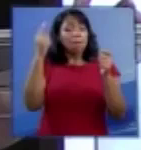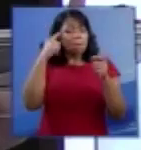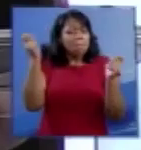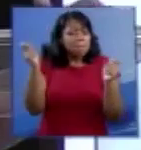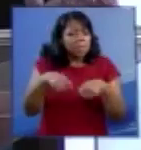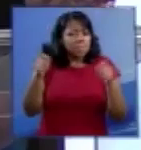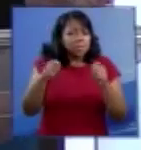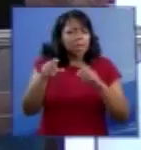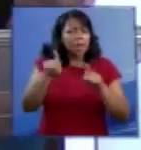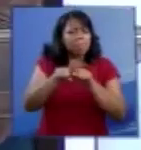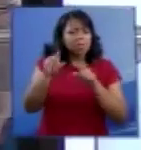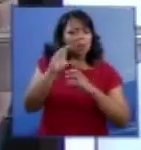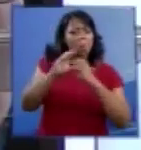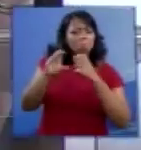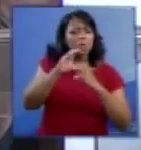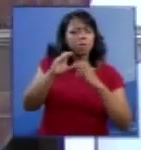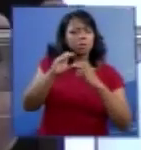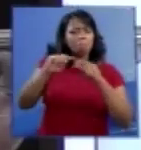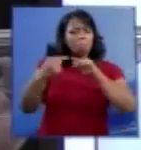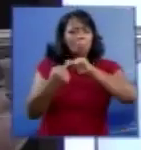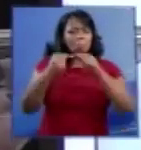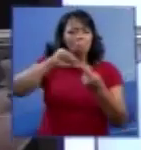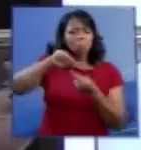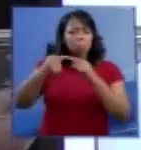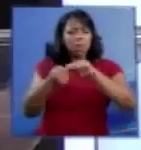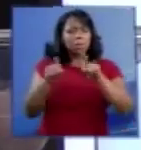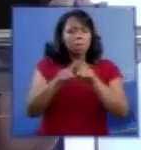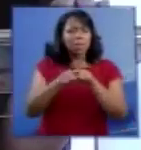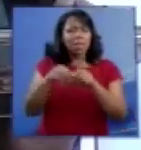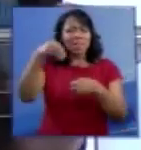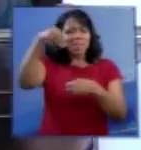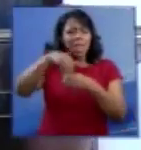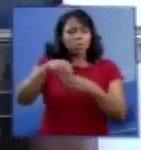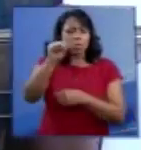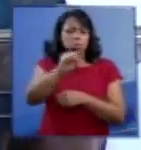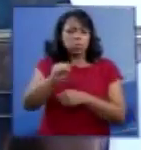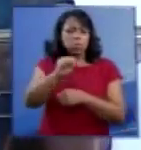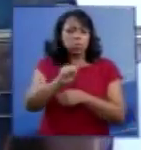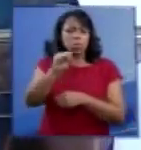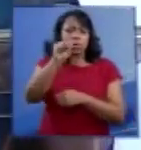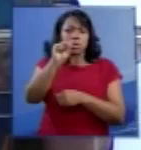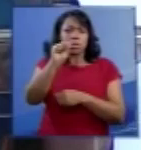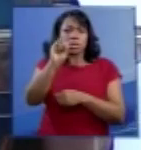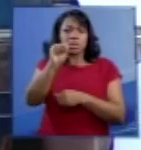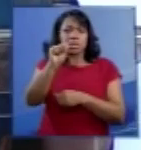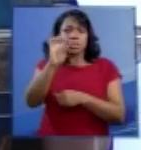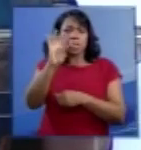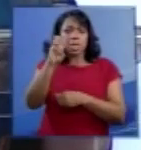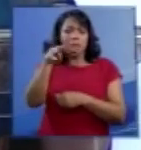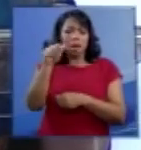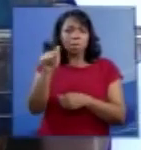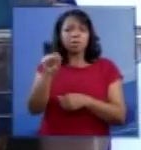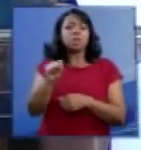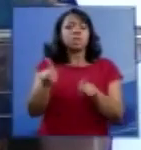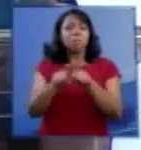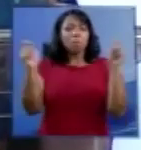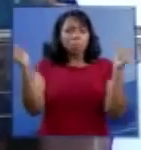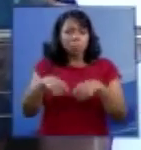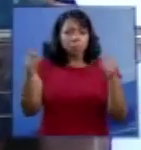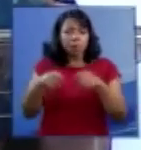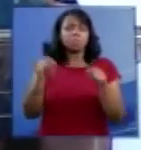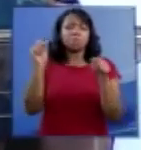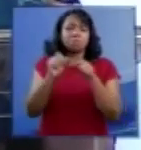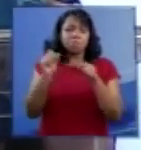intercomunicação entre os vários sistemas e lhe permite também a possibilidade de